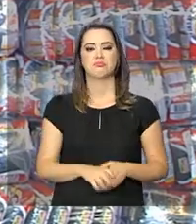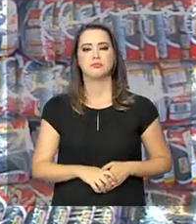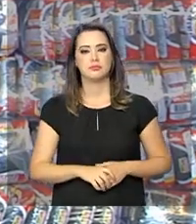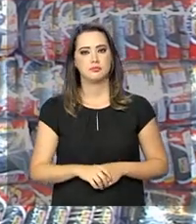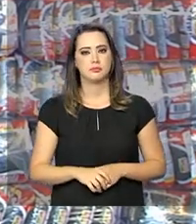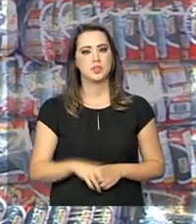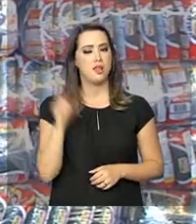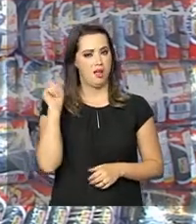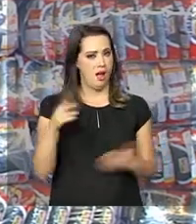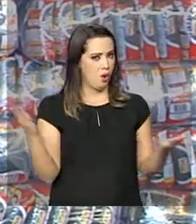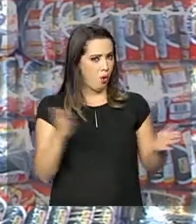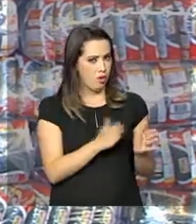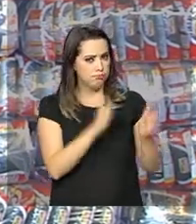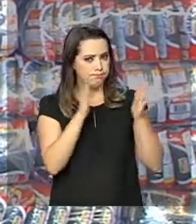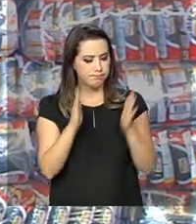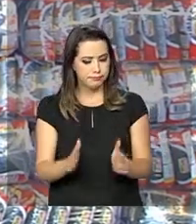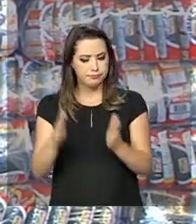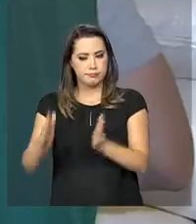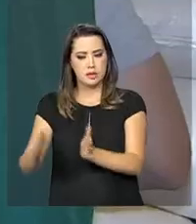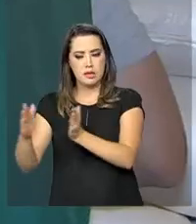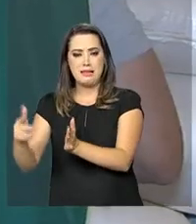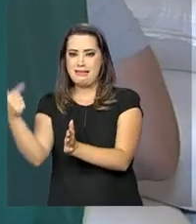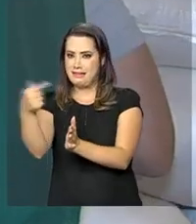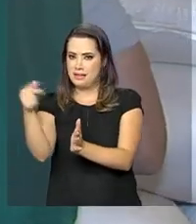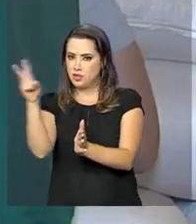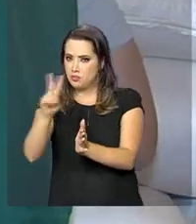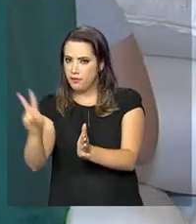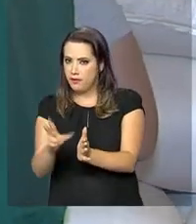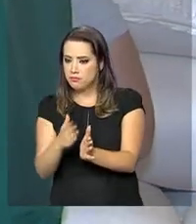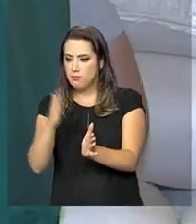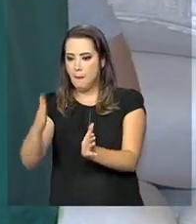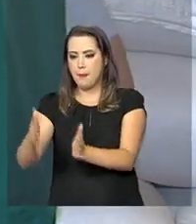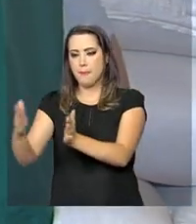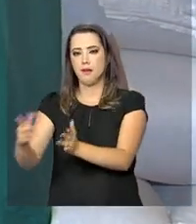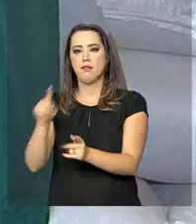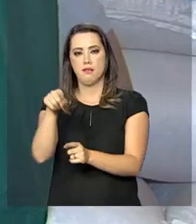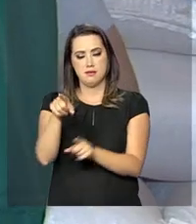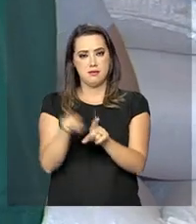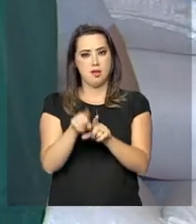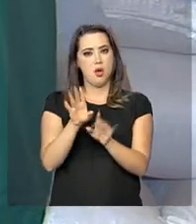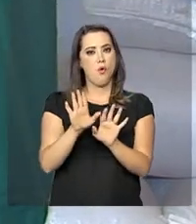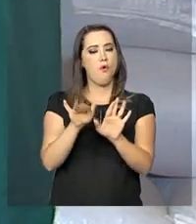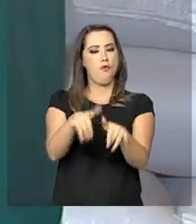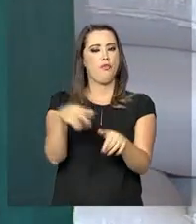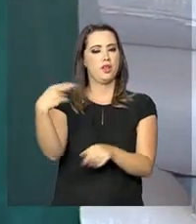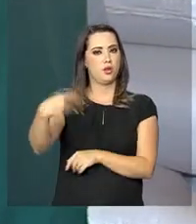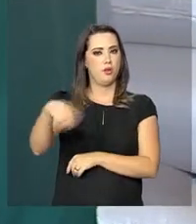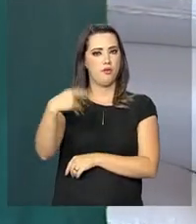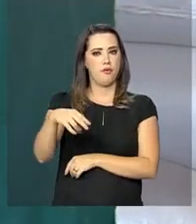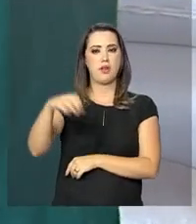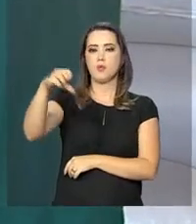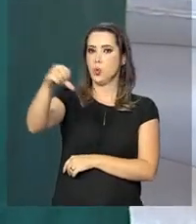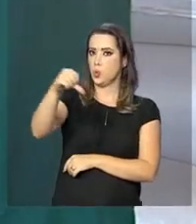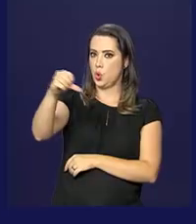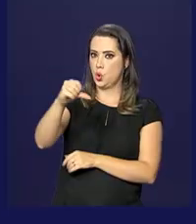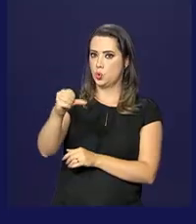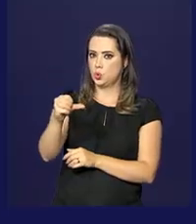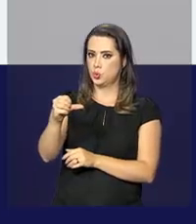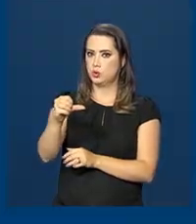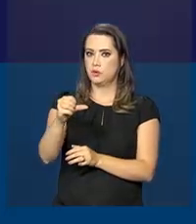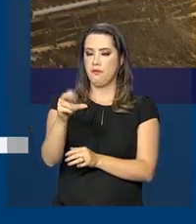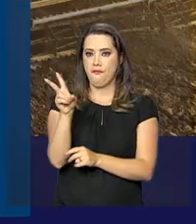fiscalização de estoques da Conab neste ano. Os ciclos de inspeção terminam em novembro, com a nona etapa.